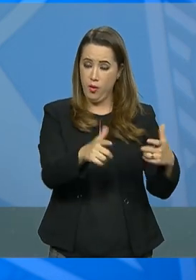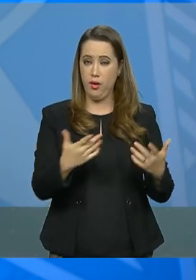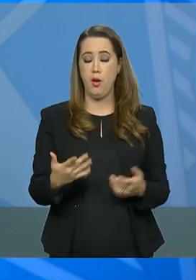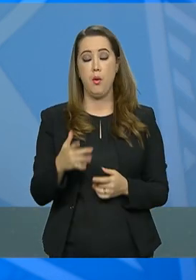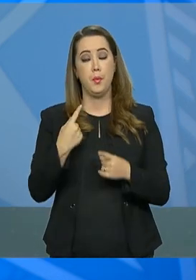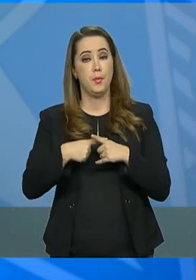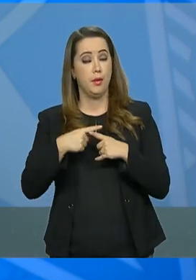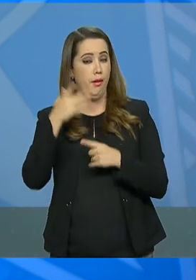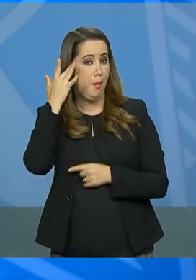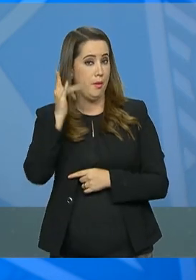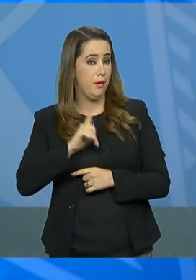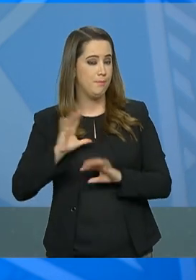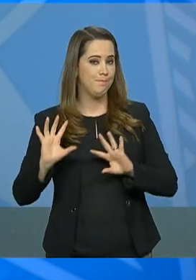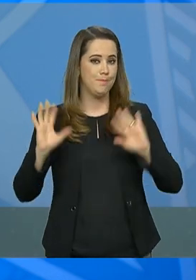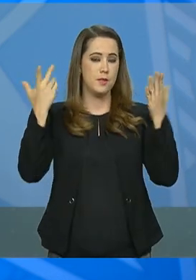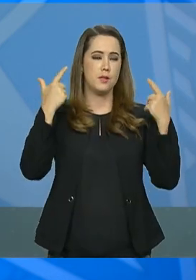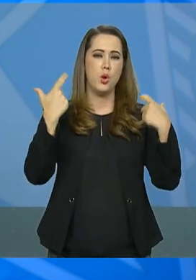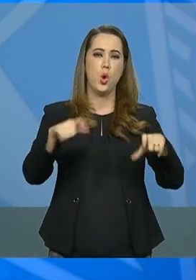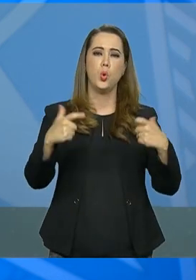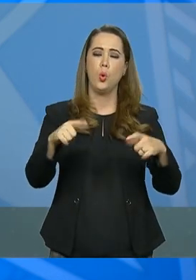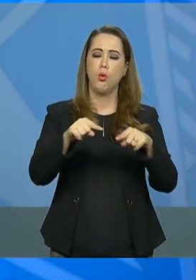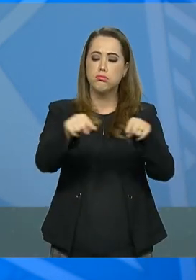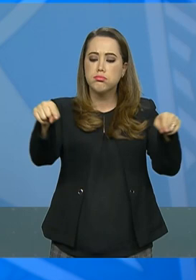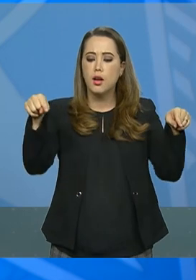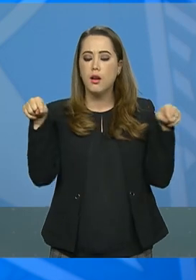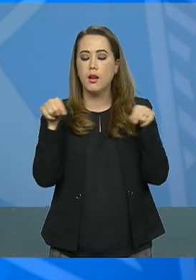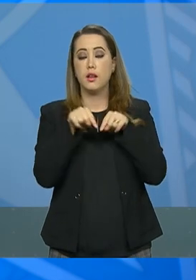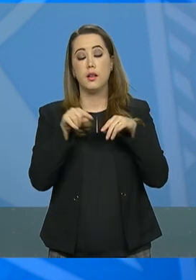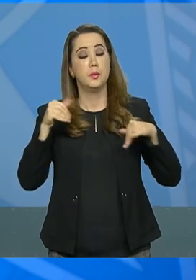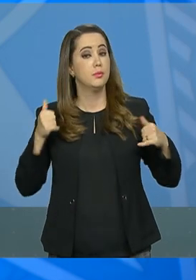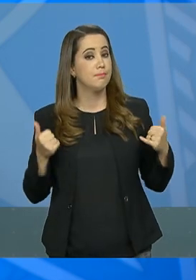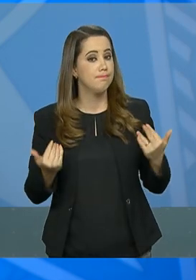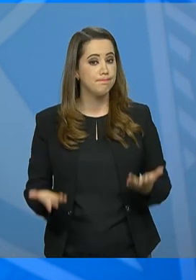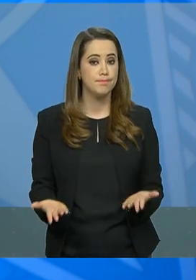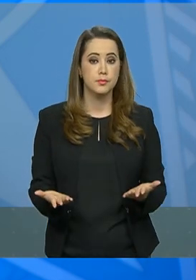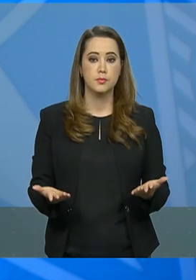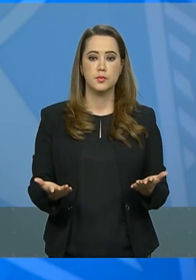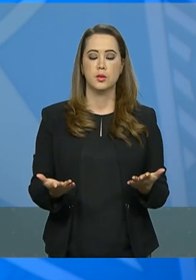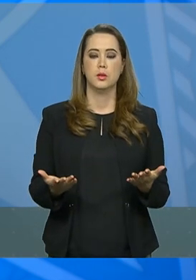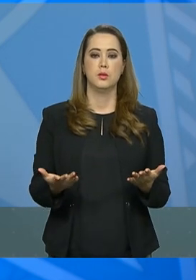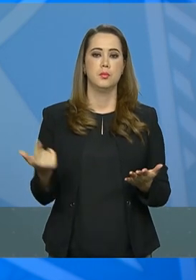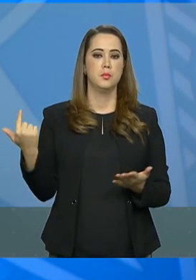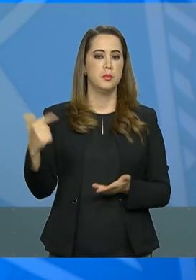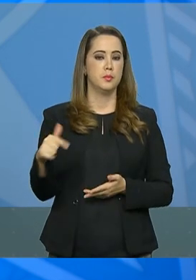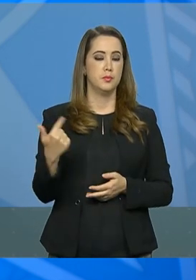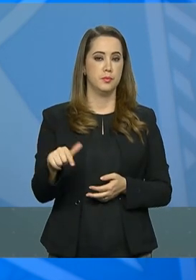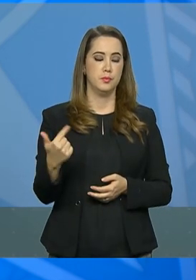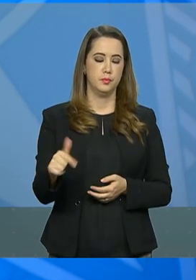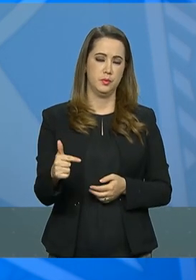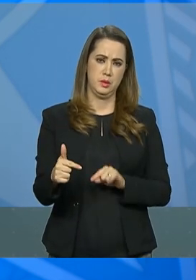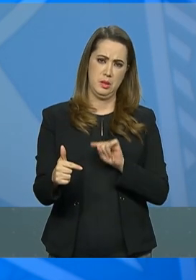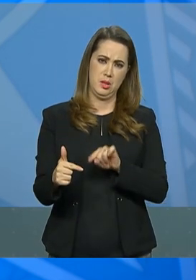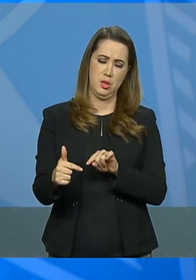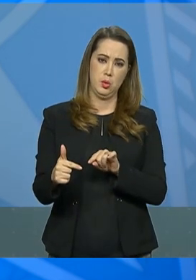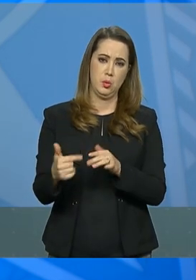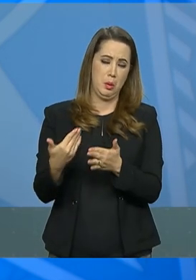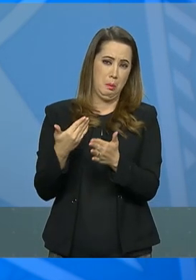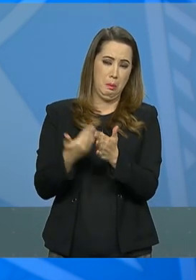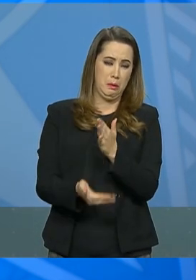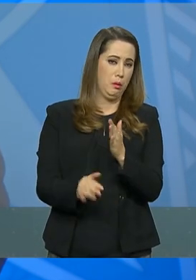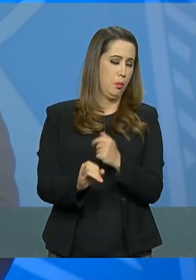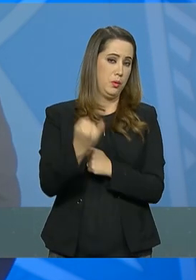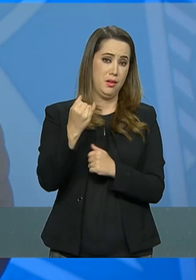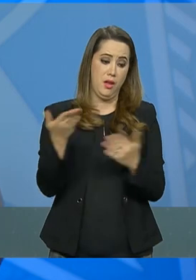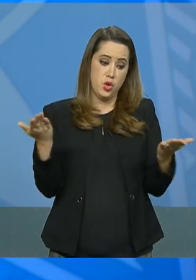no salão, de forma que, para não perdermos a